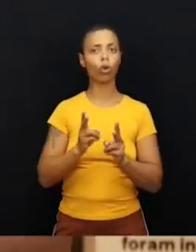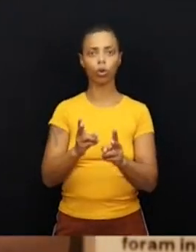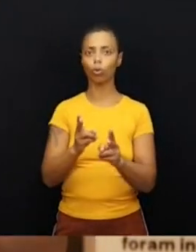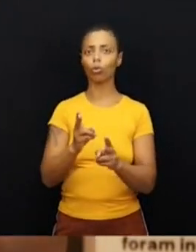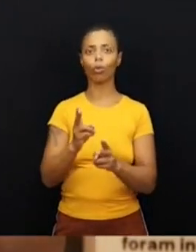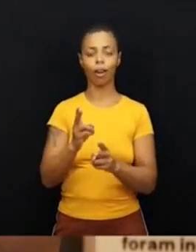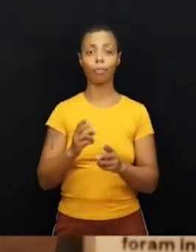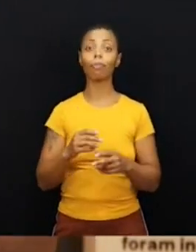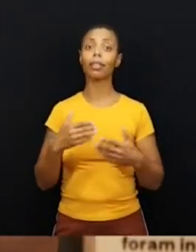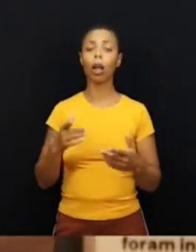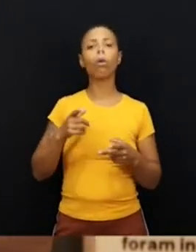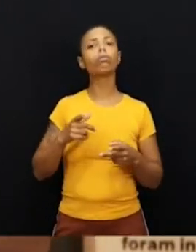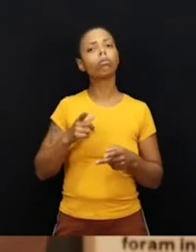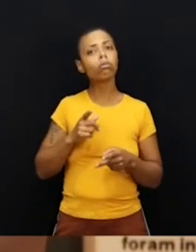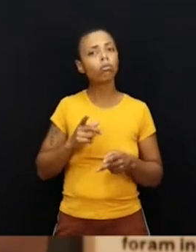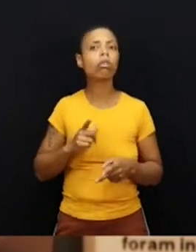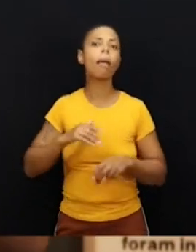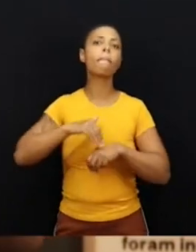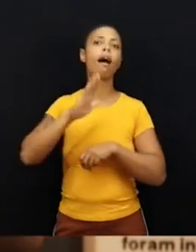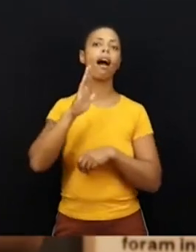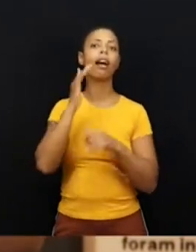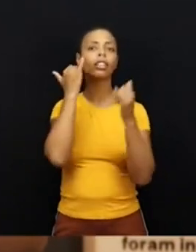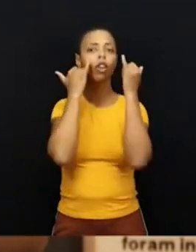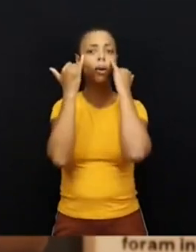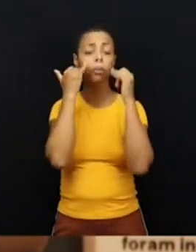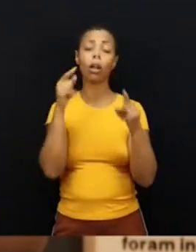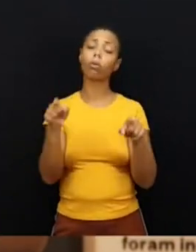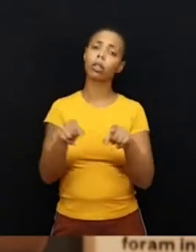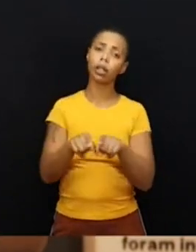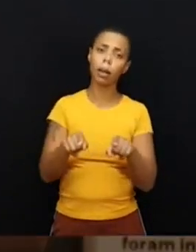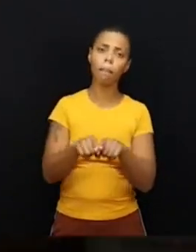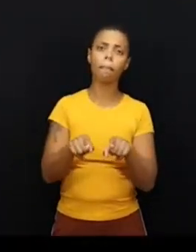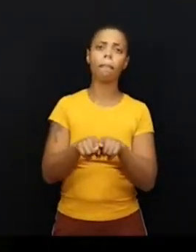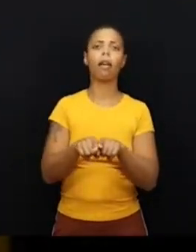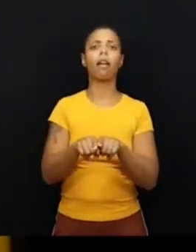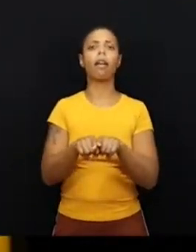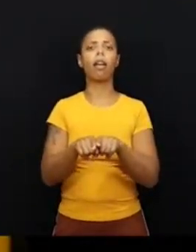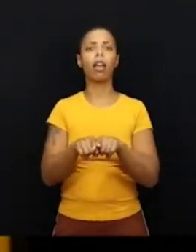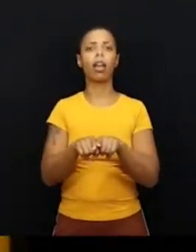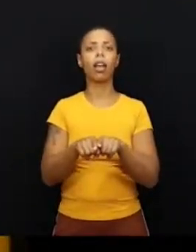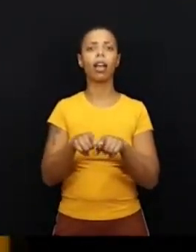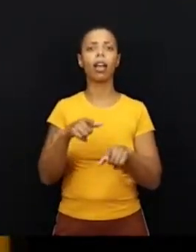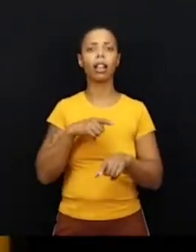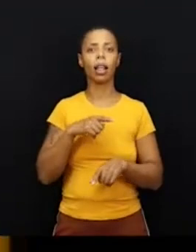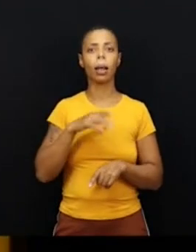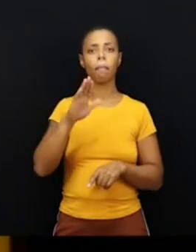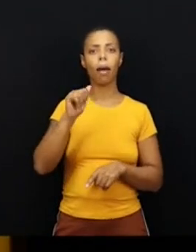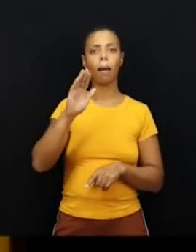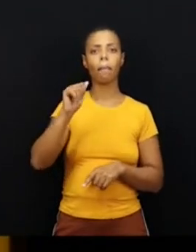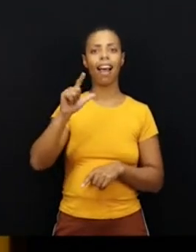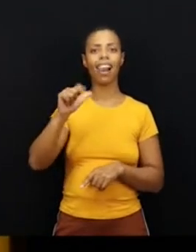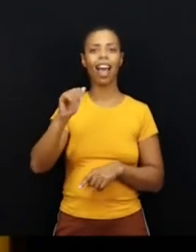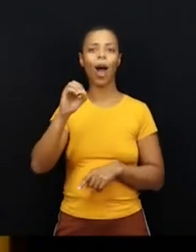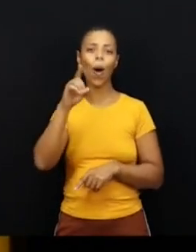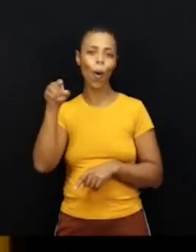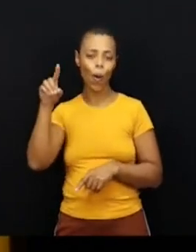mais informações, sobretudo, e ter também o Babalaô, ou como